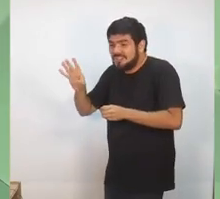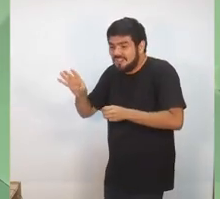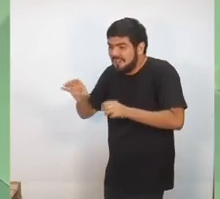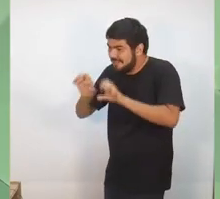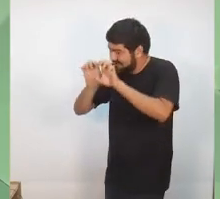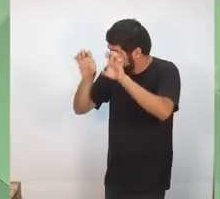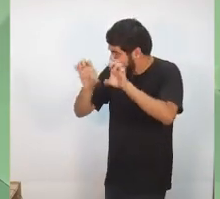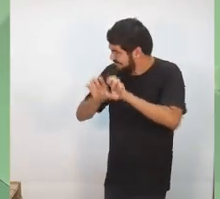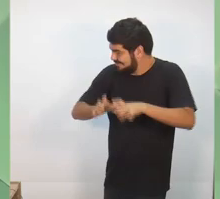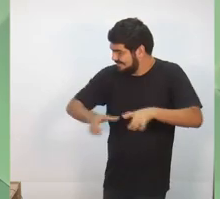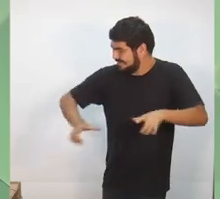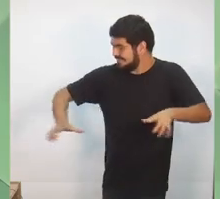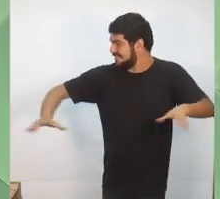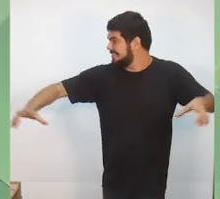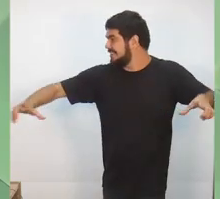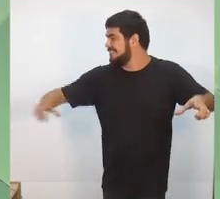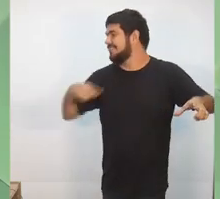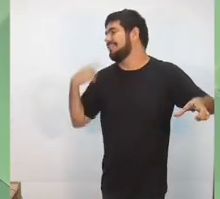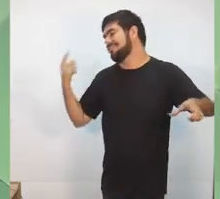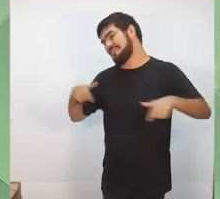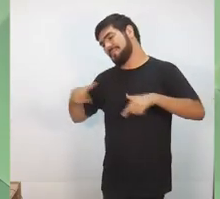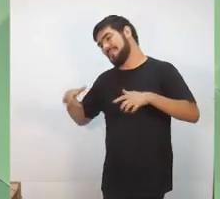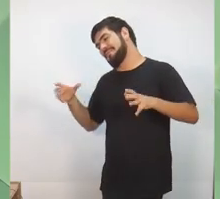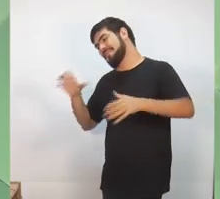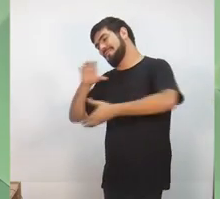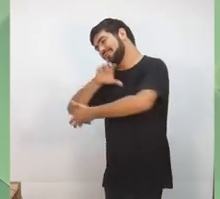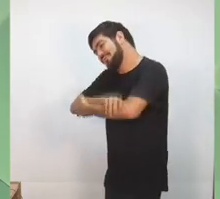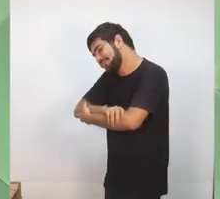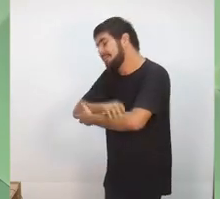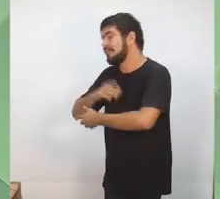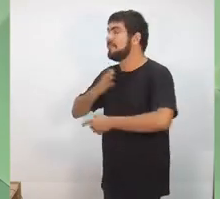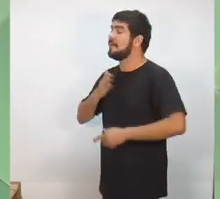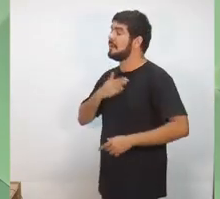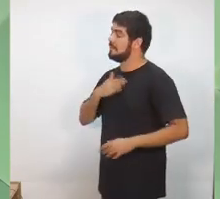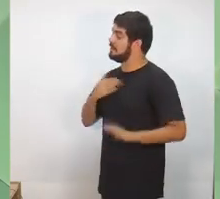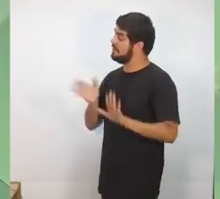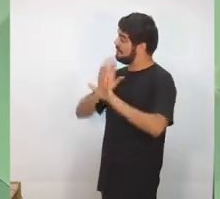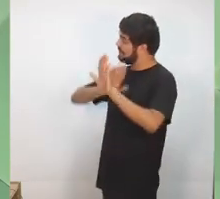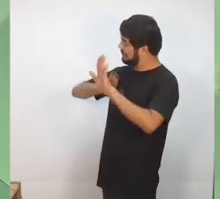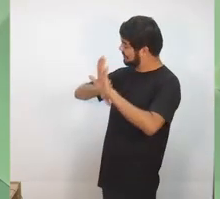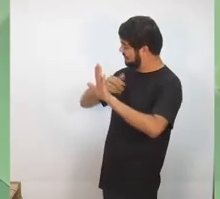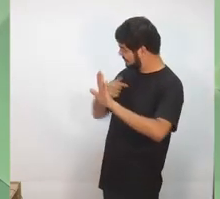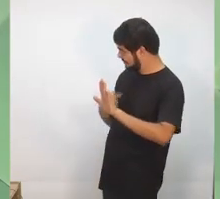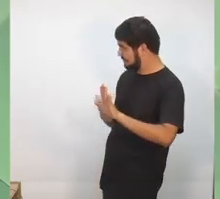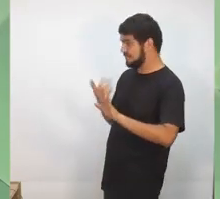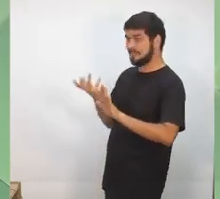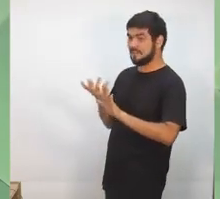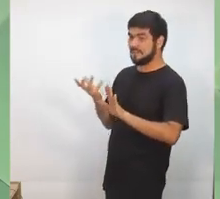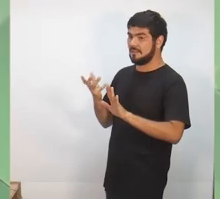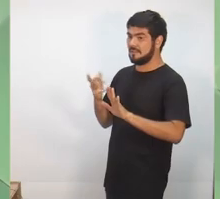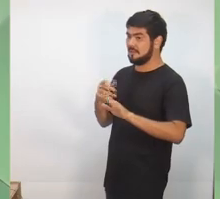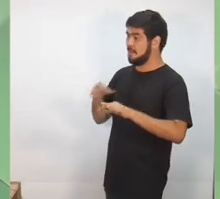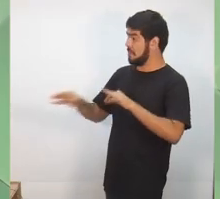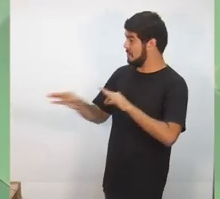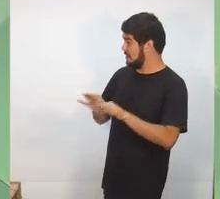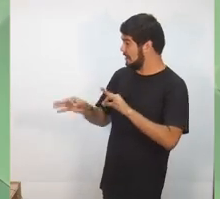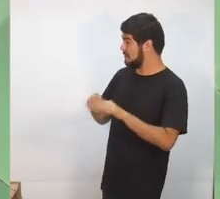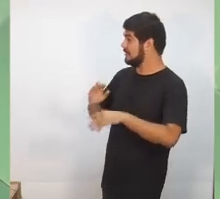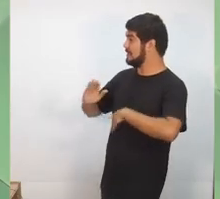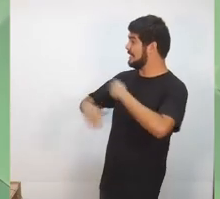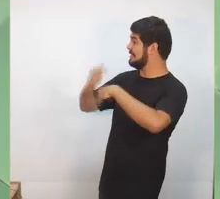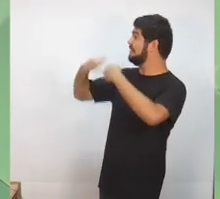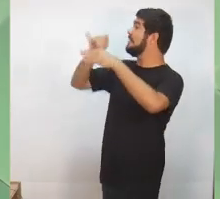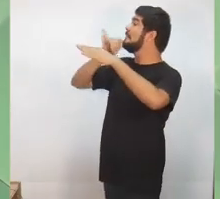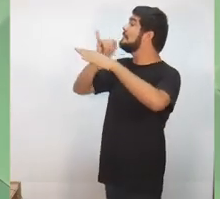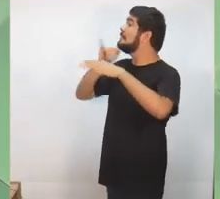aí eu penso que a gente trabalha junto duas coisas, porque a minha intenção, que é o próximo programa, mas é a gente desenvolver, por